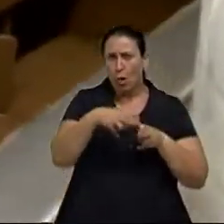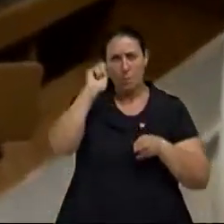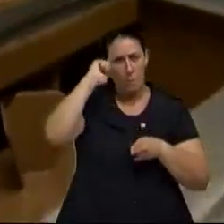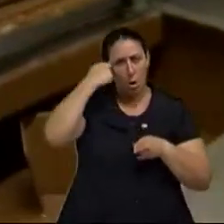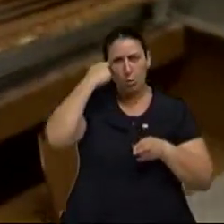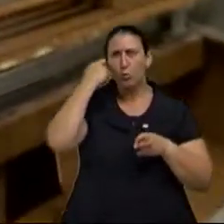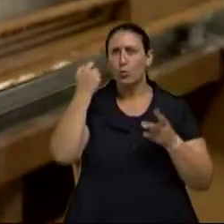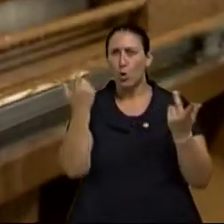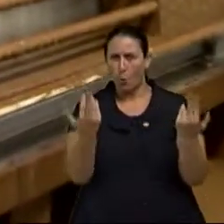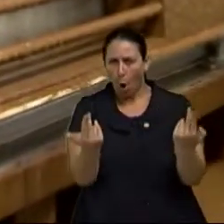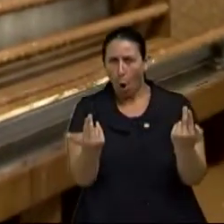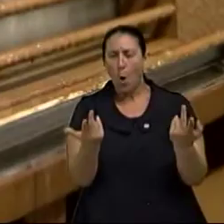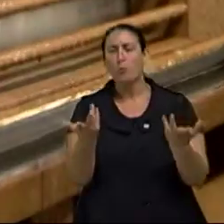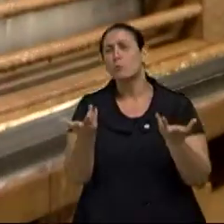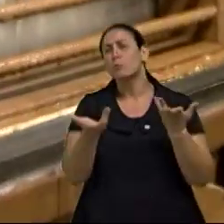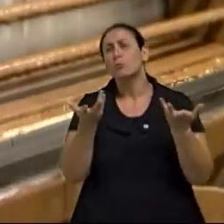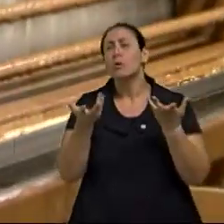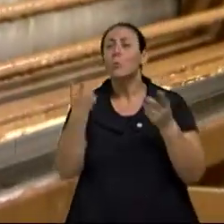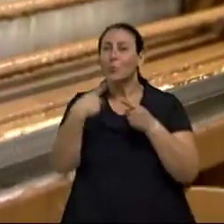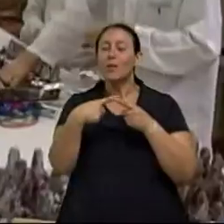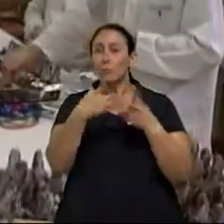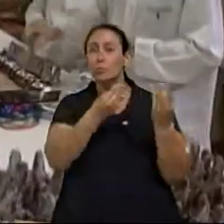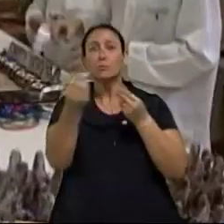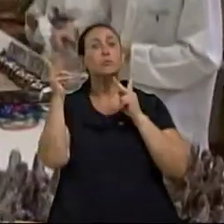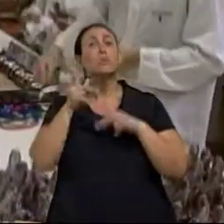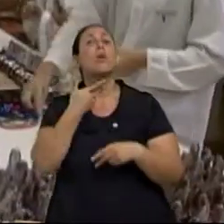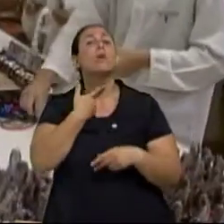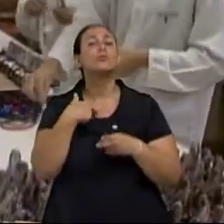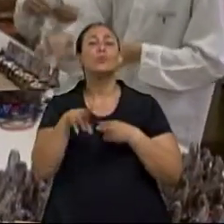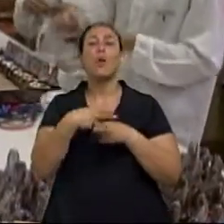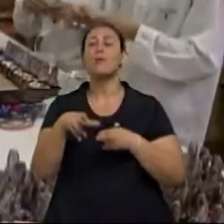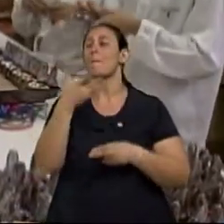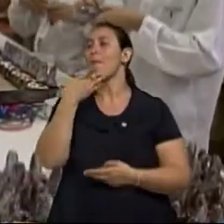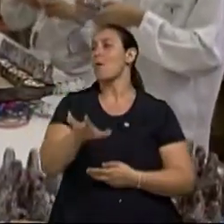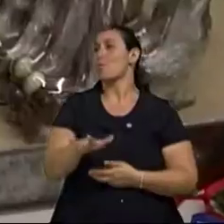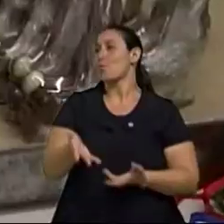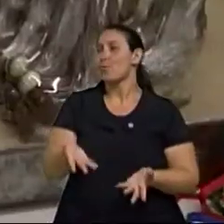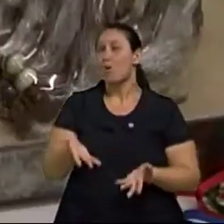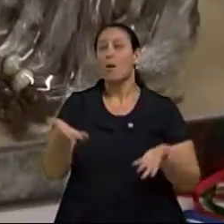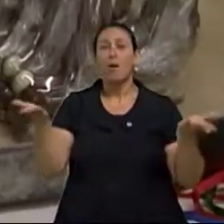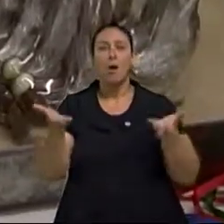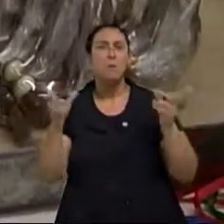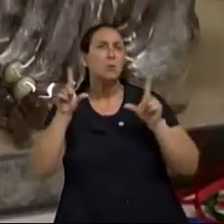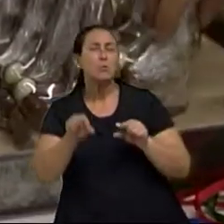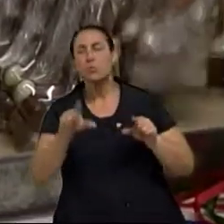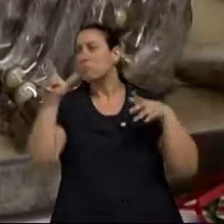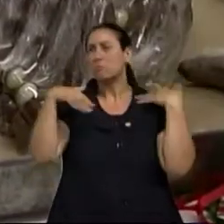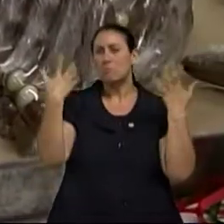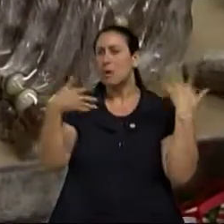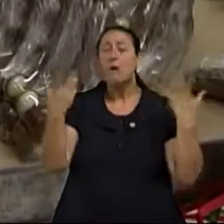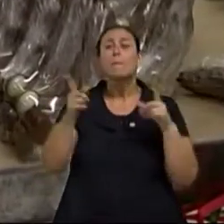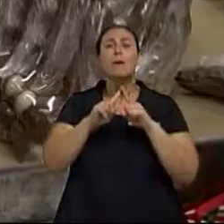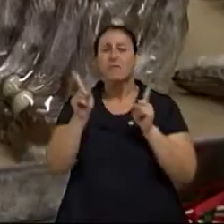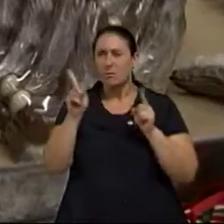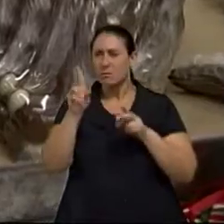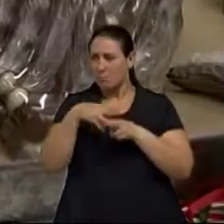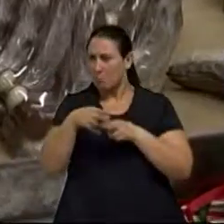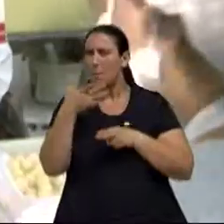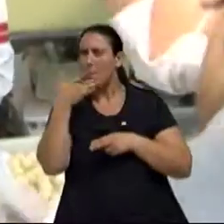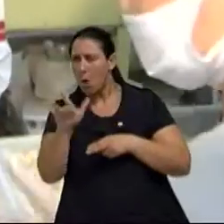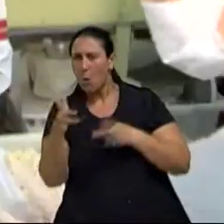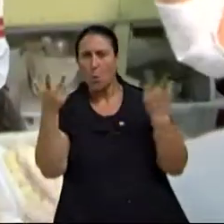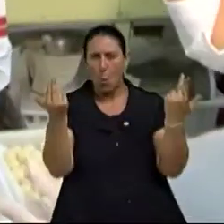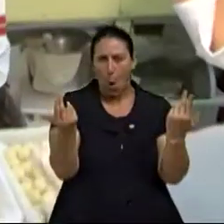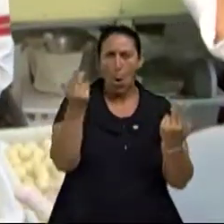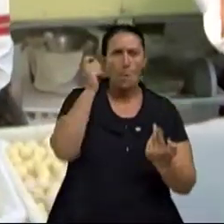a gente diz, ou chocolate escuro? Porque tem gente que gosta do chocolate branco ou gostava mais, agora gosta menos. Ele tem os mesmos benefícios? É,